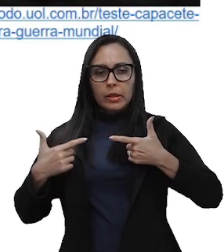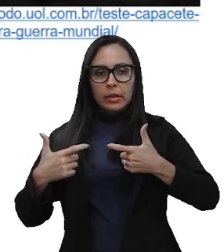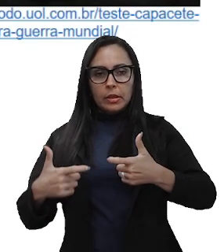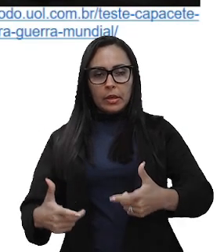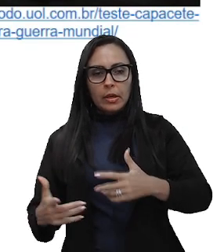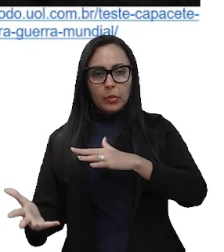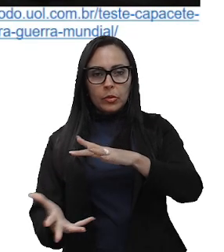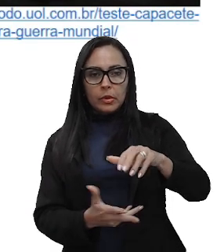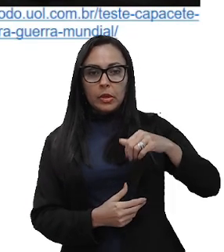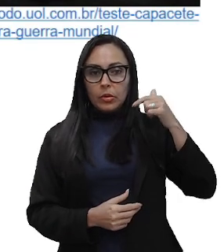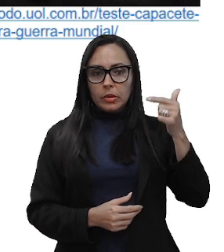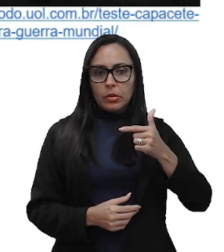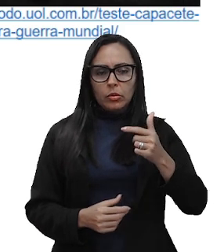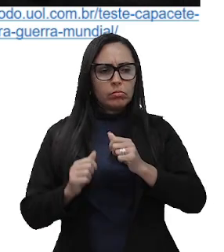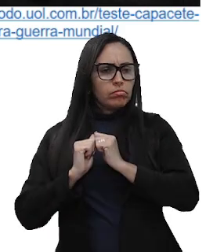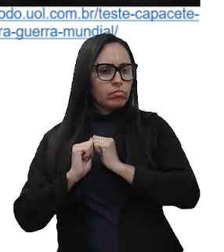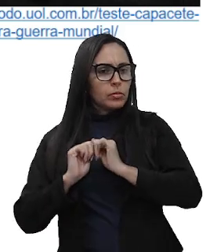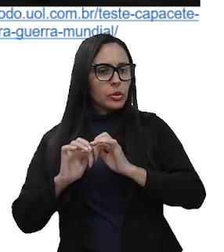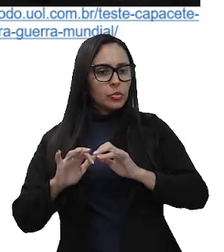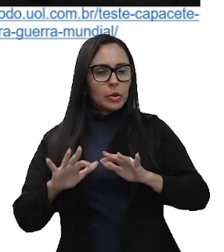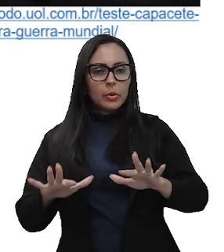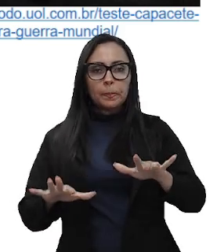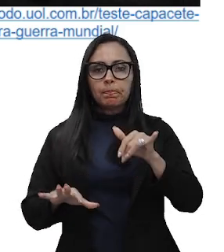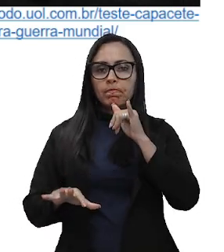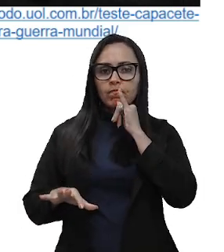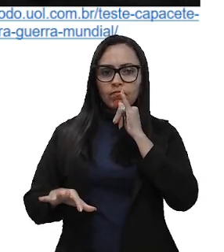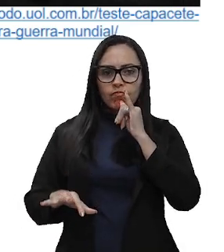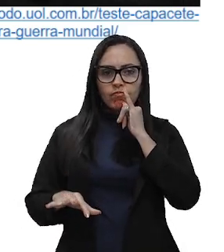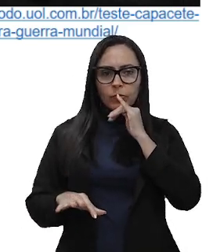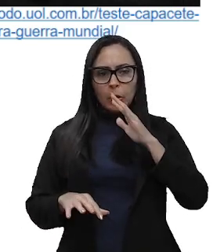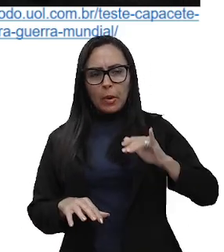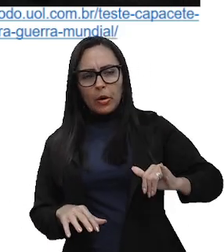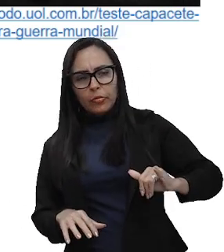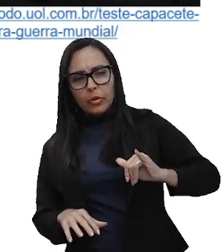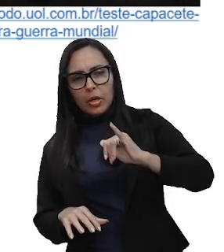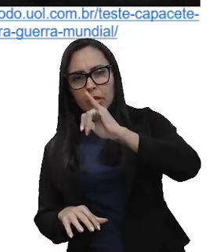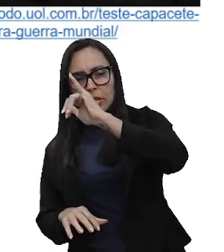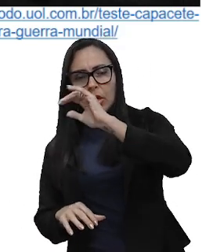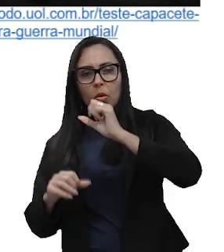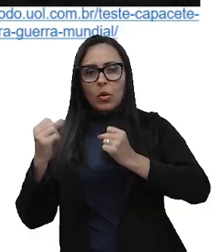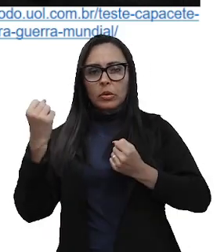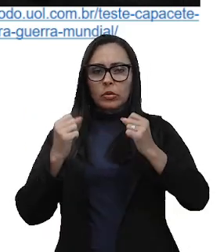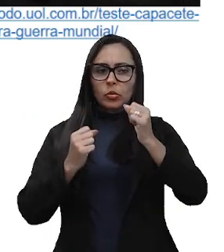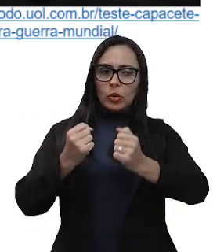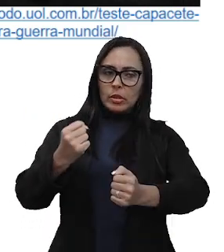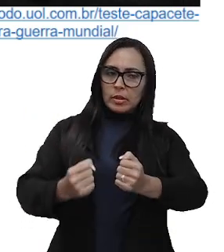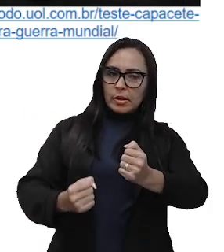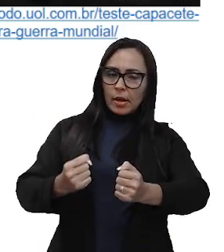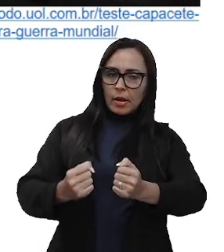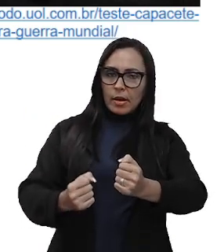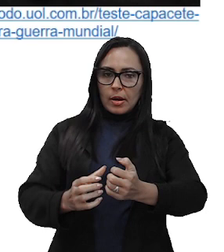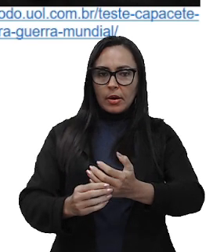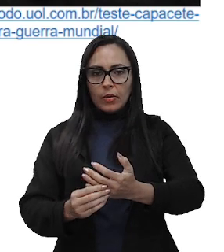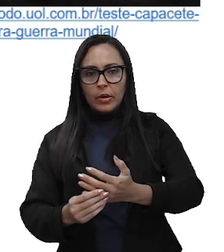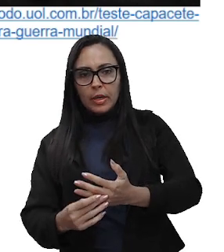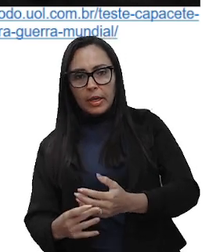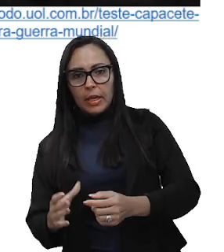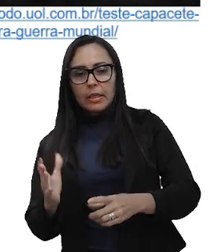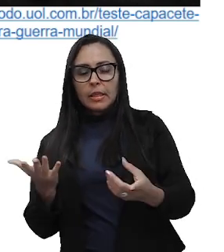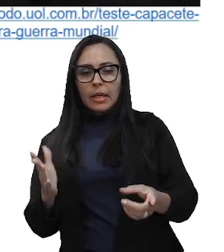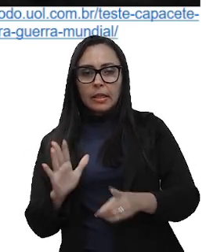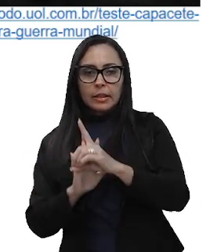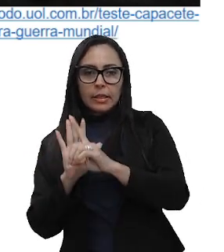estudo se expandiu para outras áreas, por exemplo, para a aviação, para a indústria automobilística e, na década de